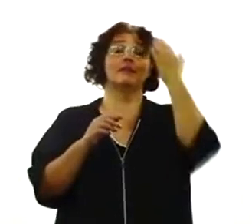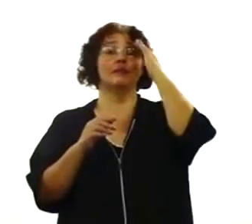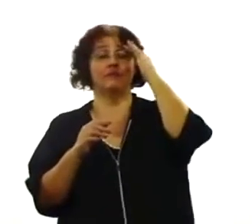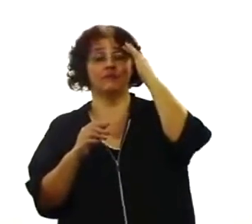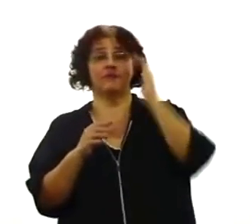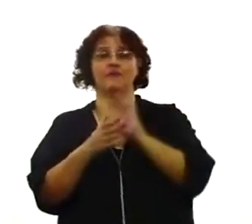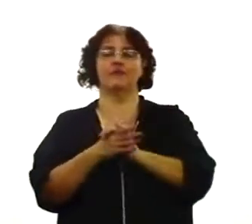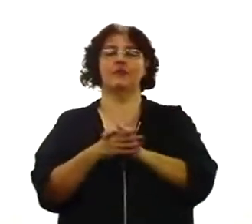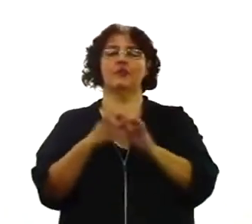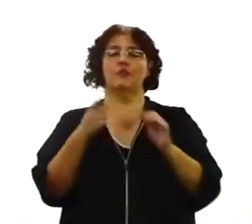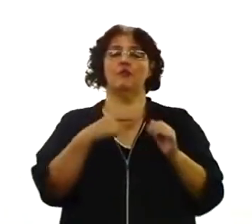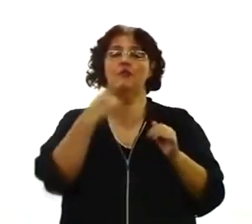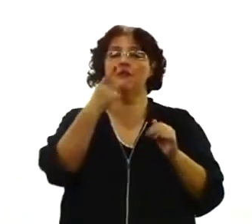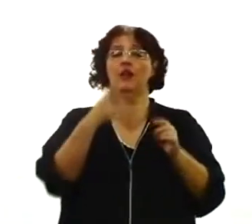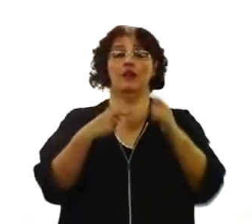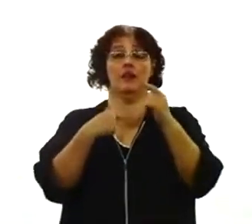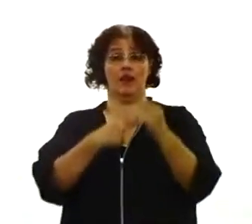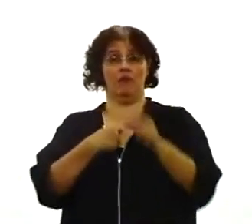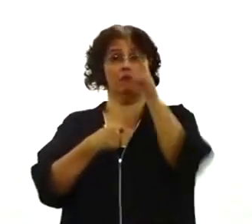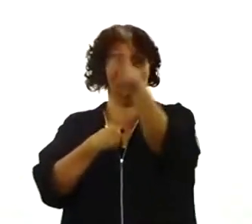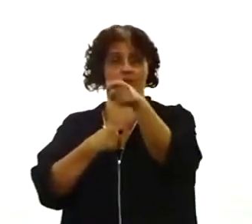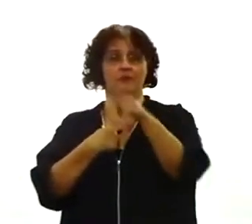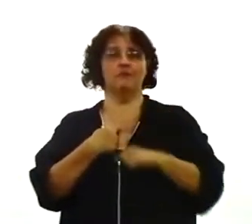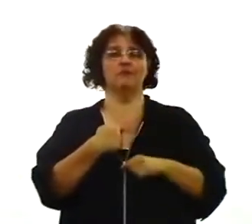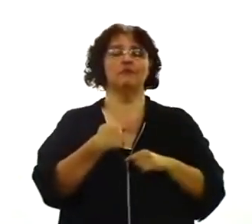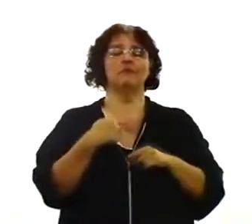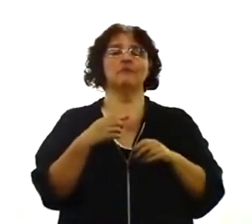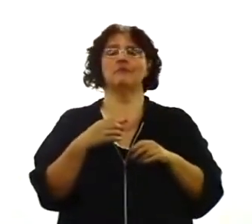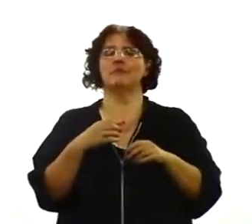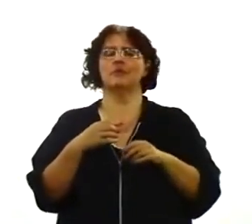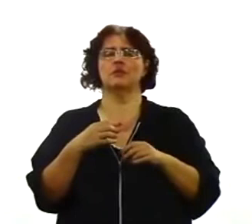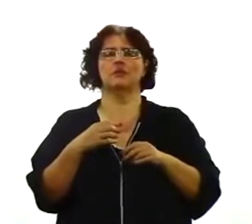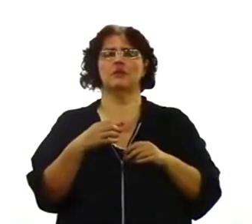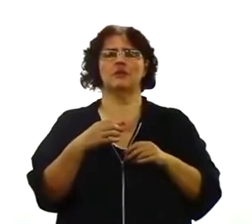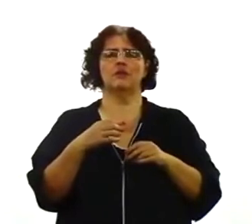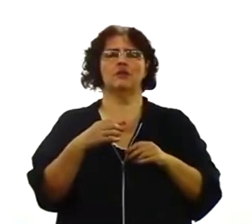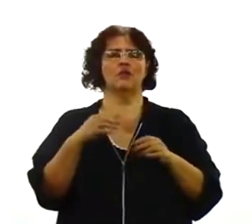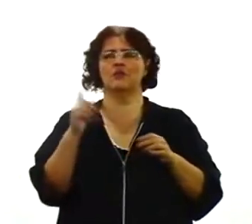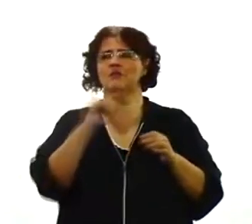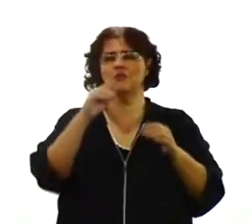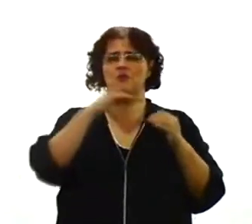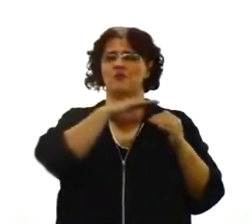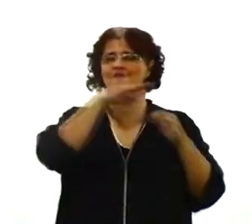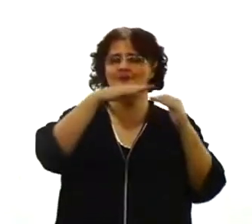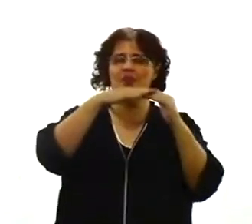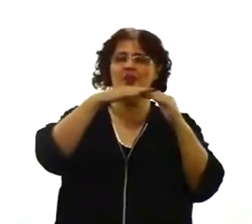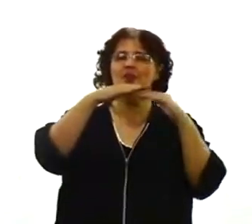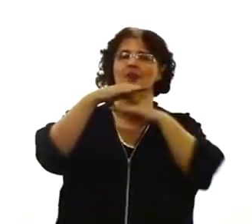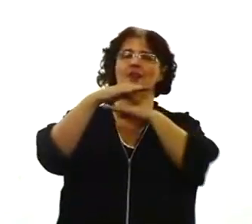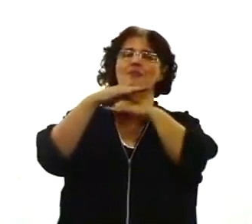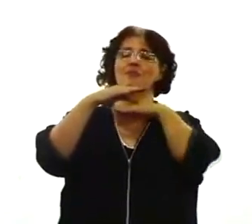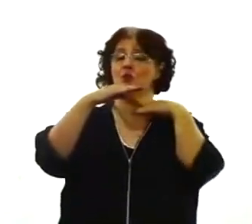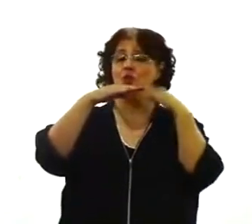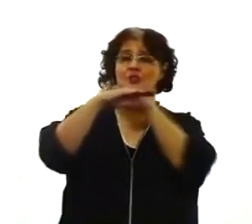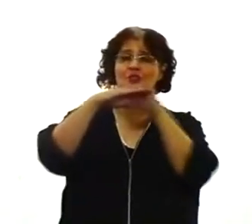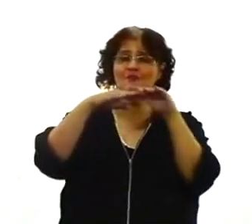eu e você já não estamos mais sob o sono ou sob a morte. É por isso que a